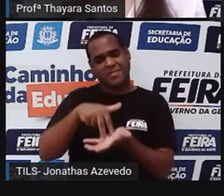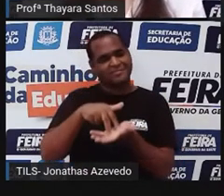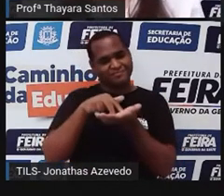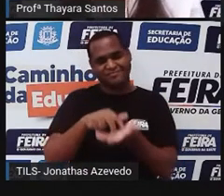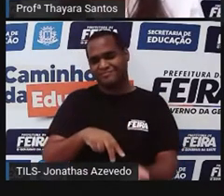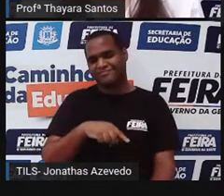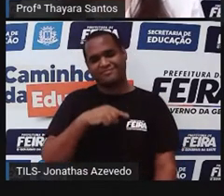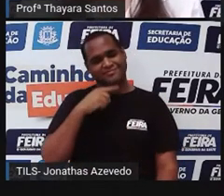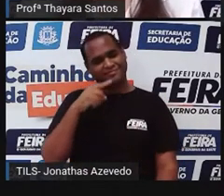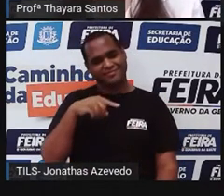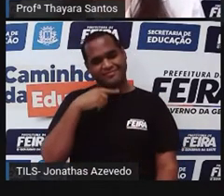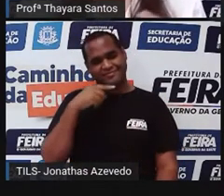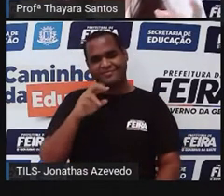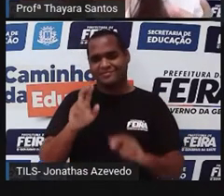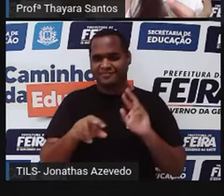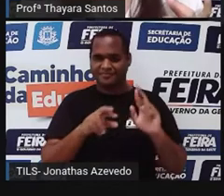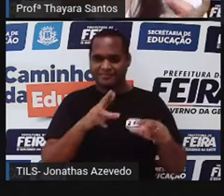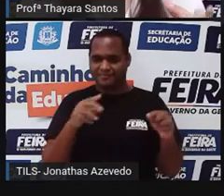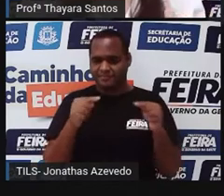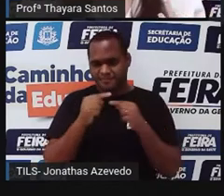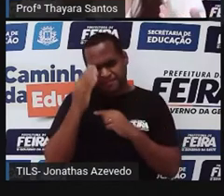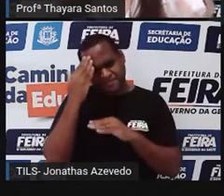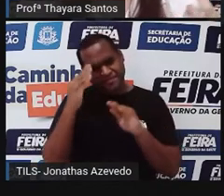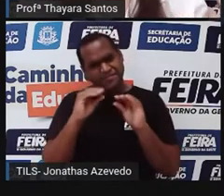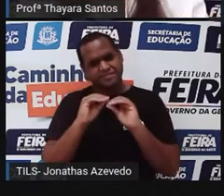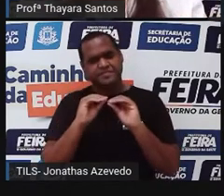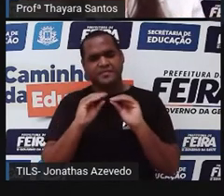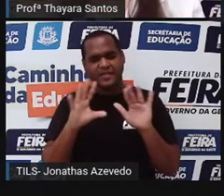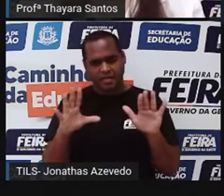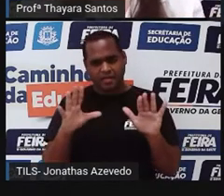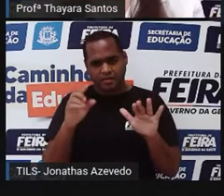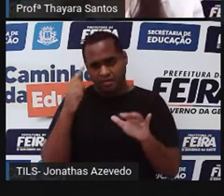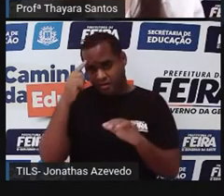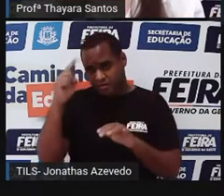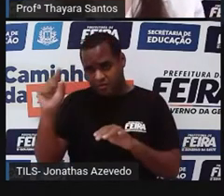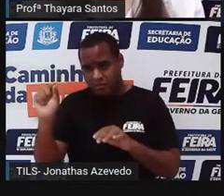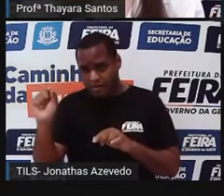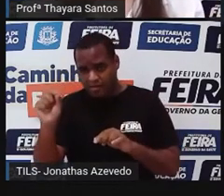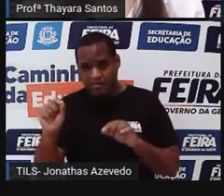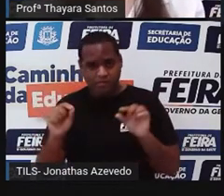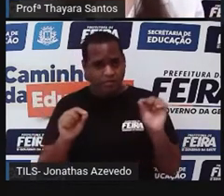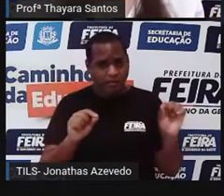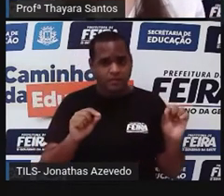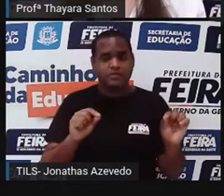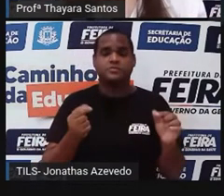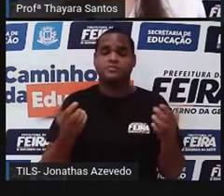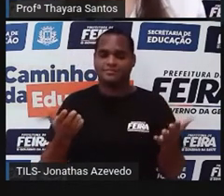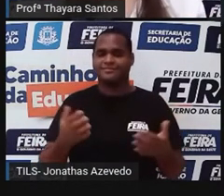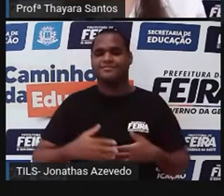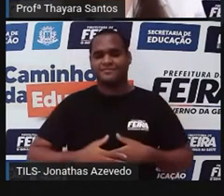também não vai ser matéria. Conseguiram entender aí o que é matéria e o que não é? Agora ficou fácil, né?